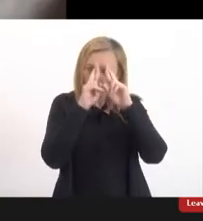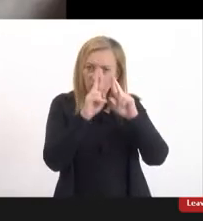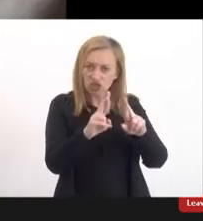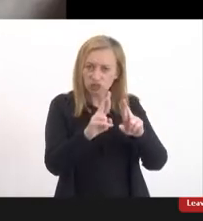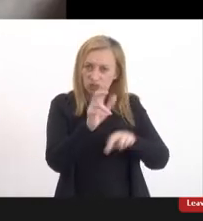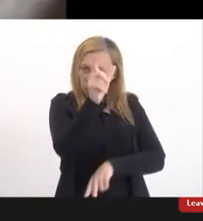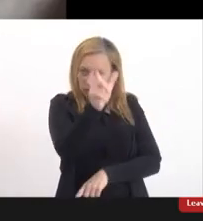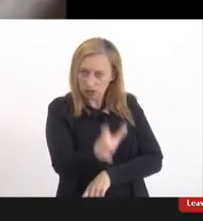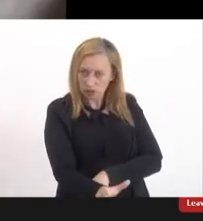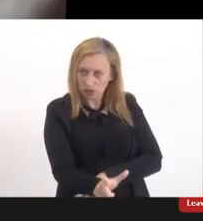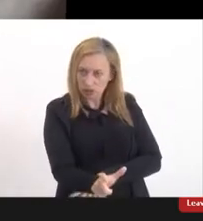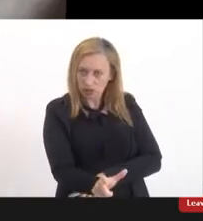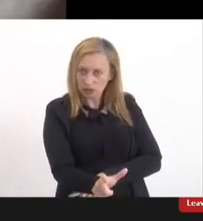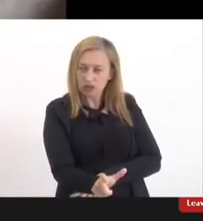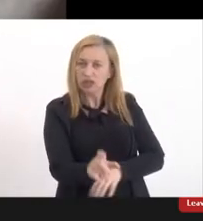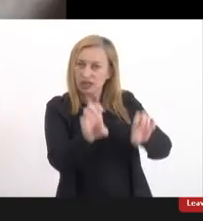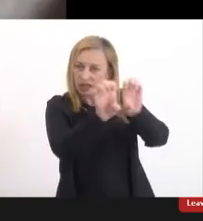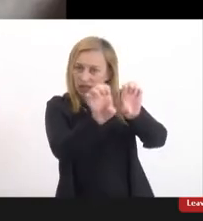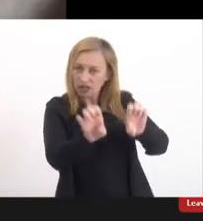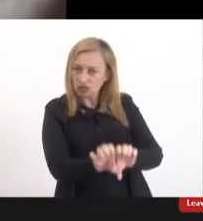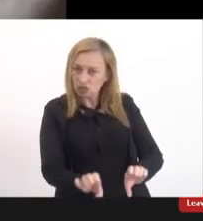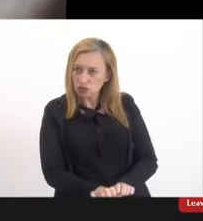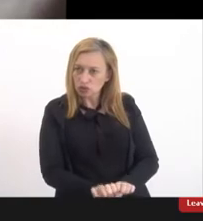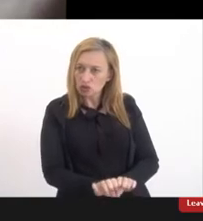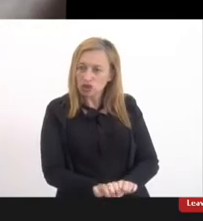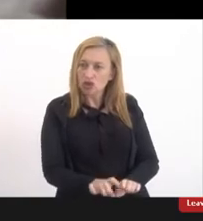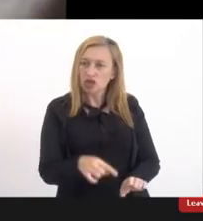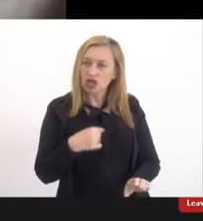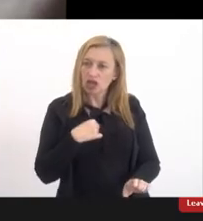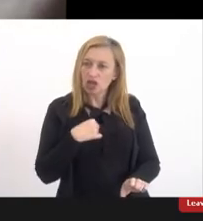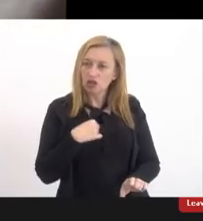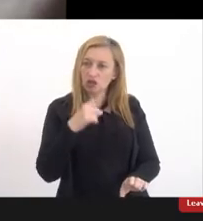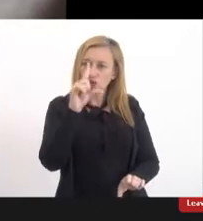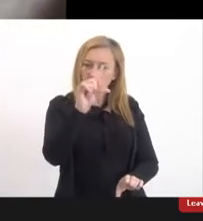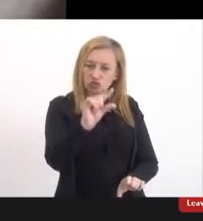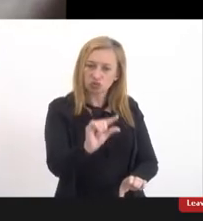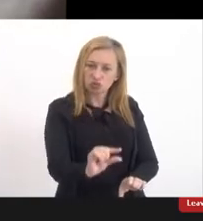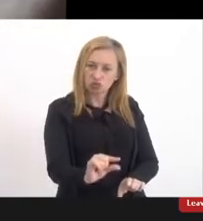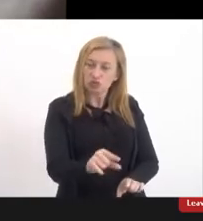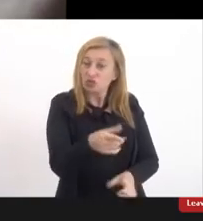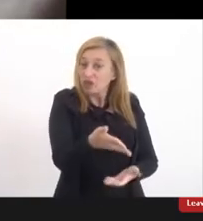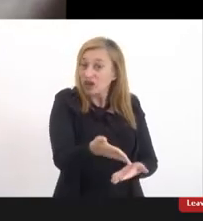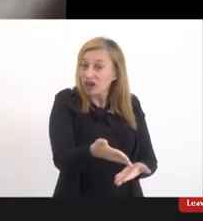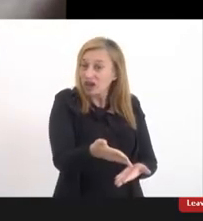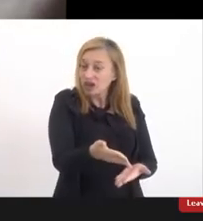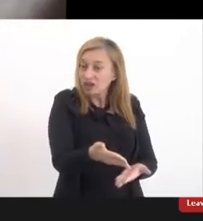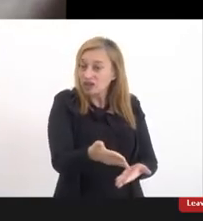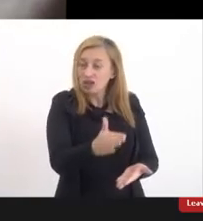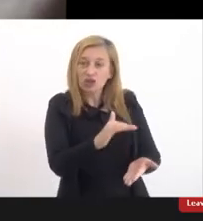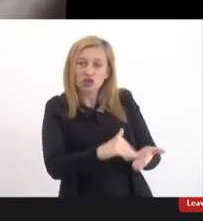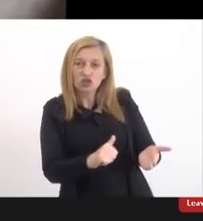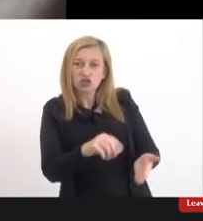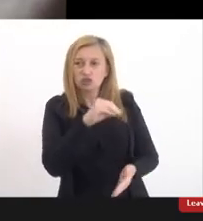aquele aquele aquela estrutura eu vou minando ela aos poucos eu tiro um salário de um assessor de